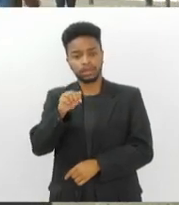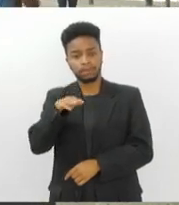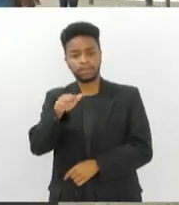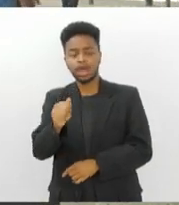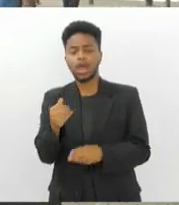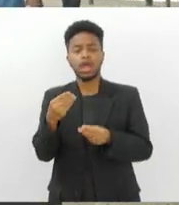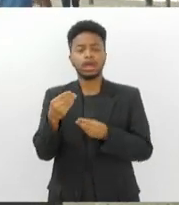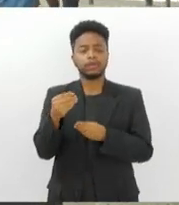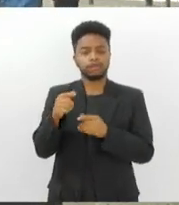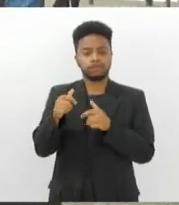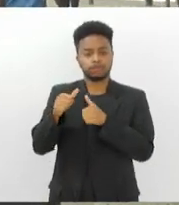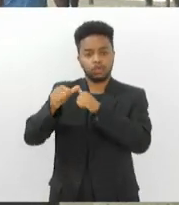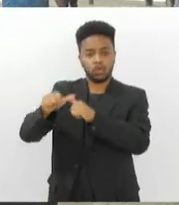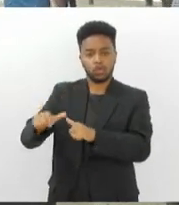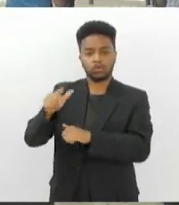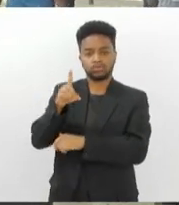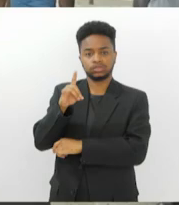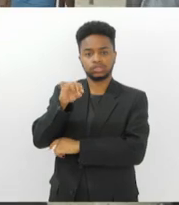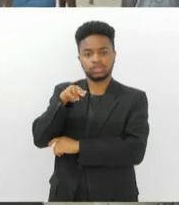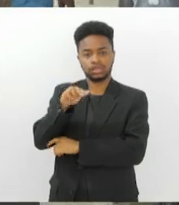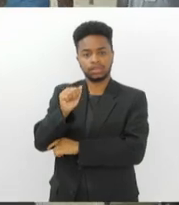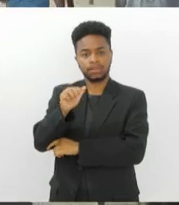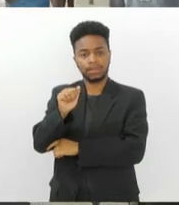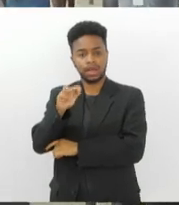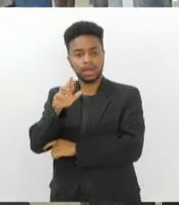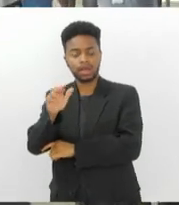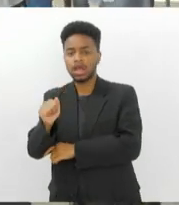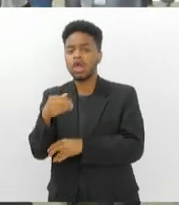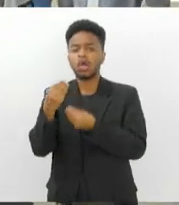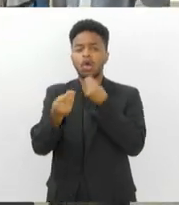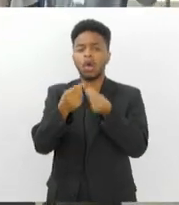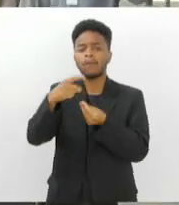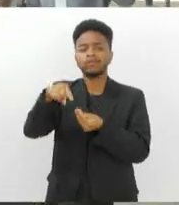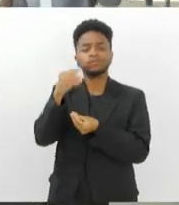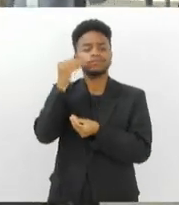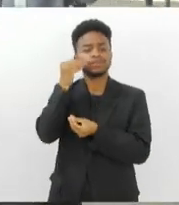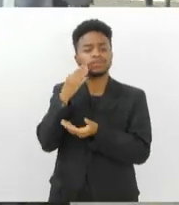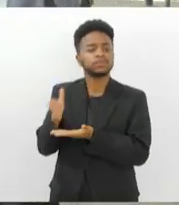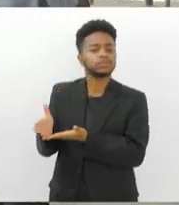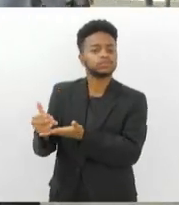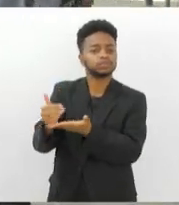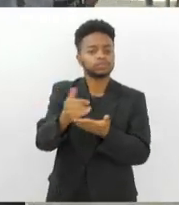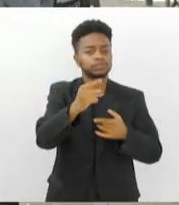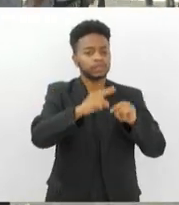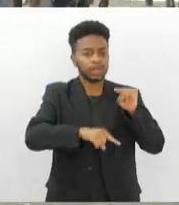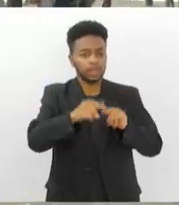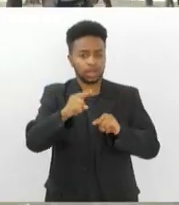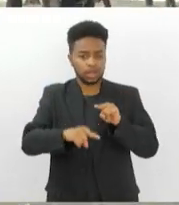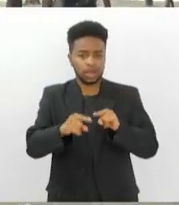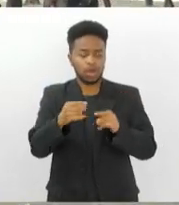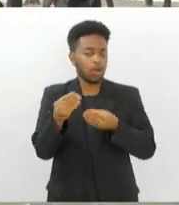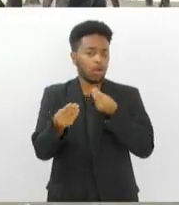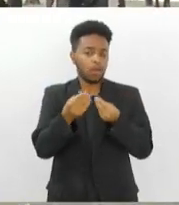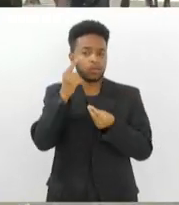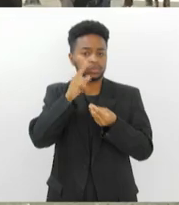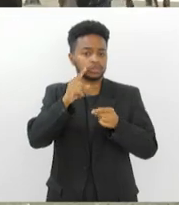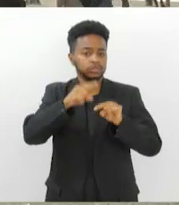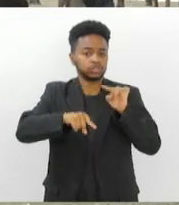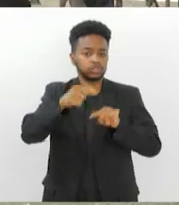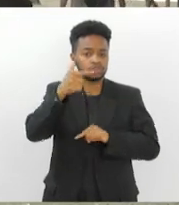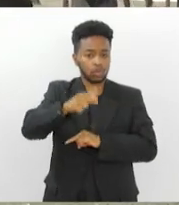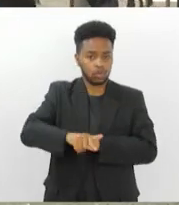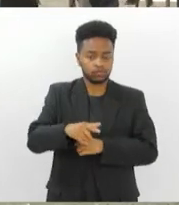peças e também para restabelecer o acervo do museu, que foi quase todo perdido nesse incêndio de 2018? Muito bem levantado. Infelizmente, a